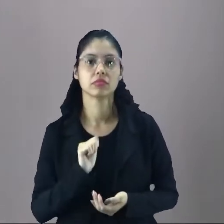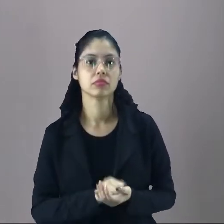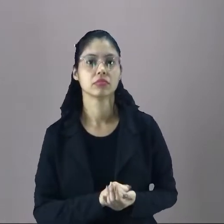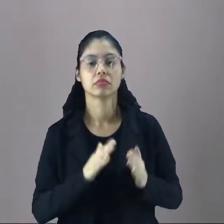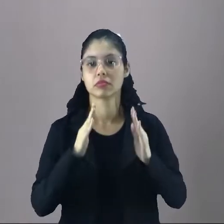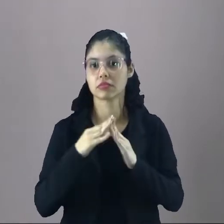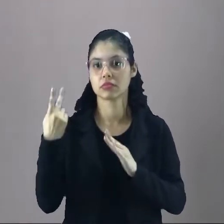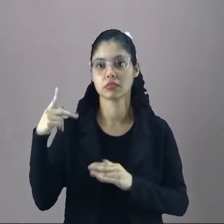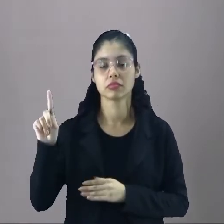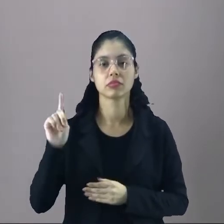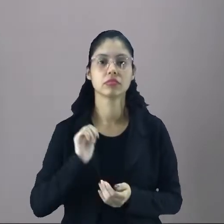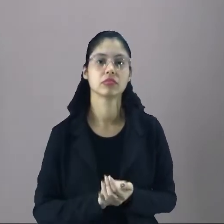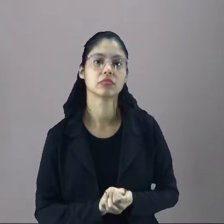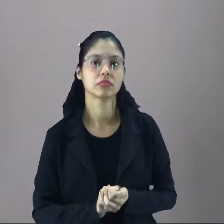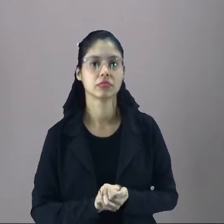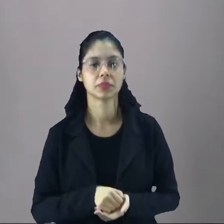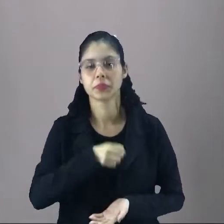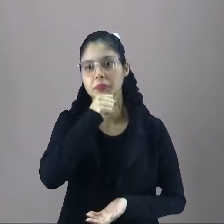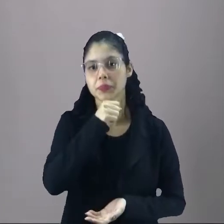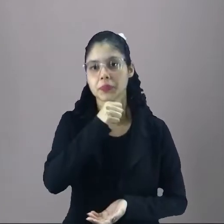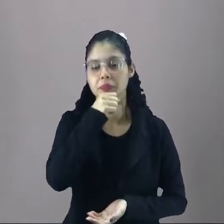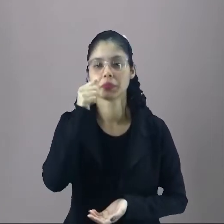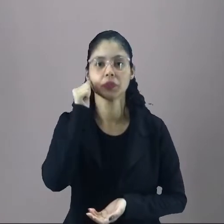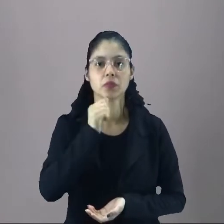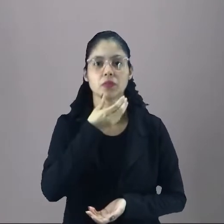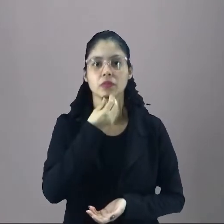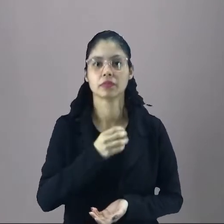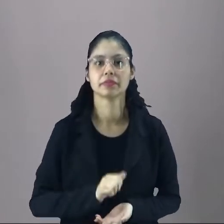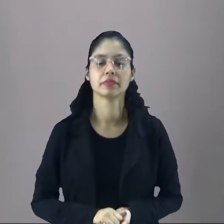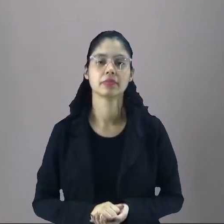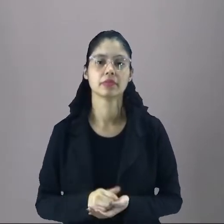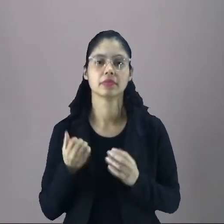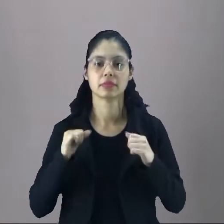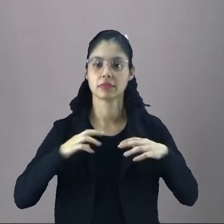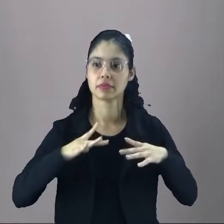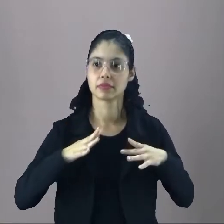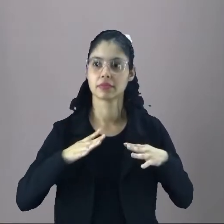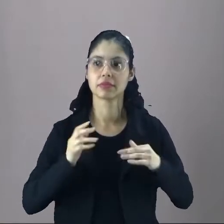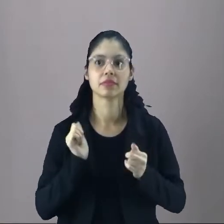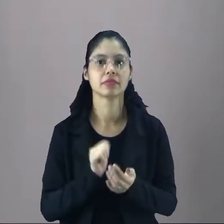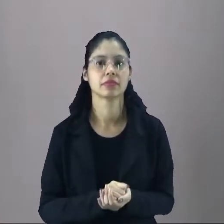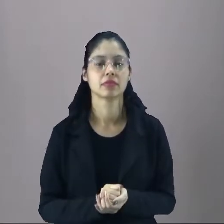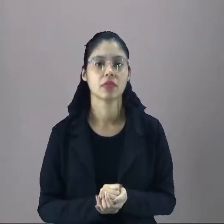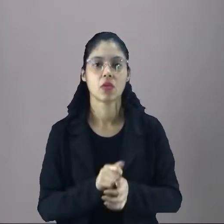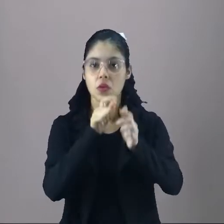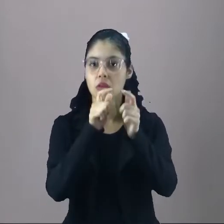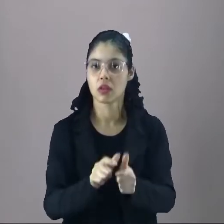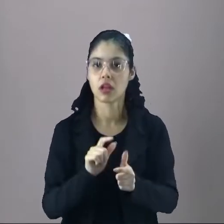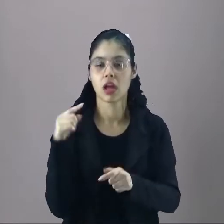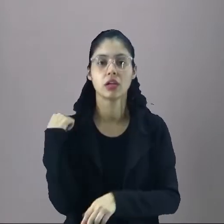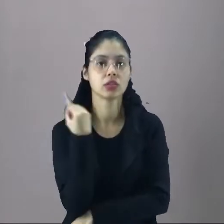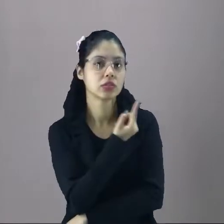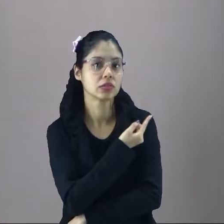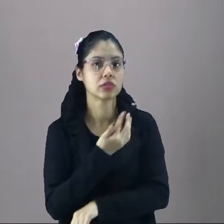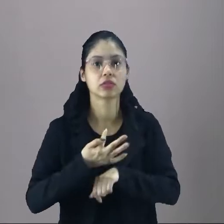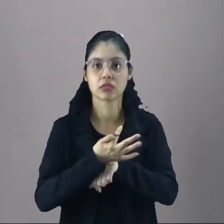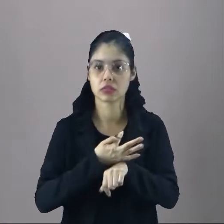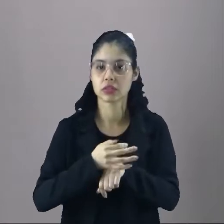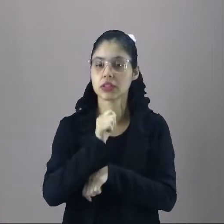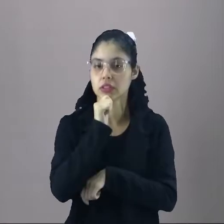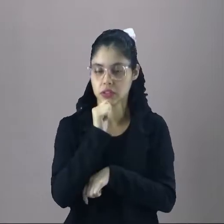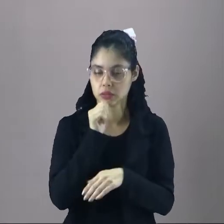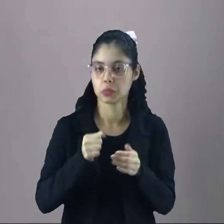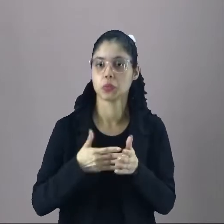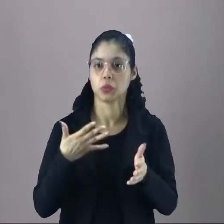a casa dos avós passar as férias dela. E um lugar onde a gente conhece muito